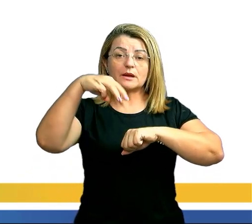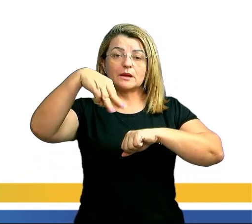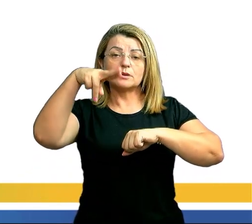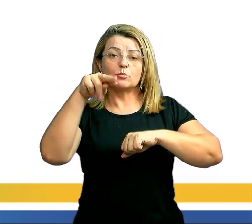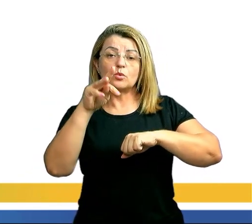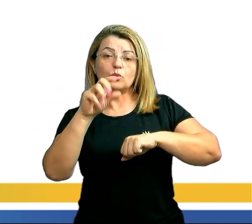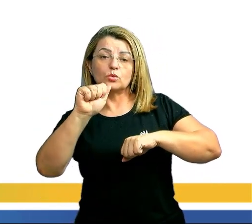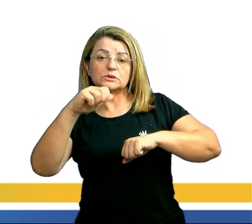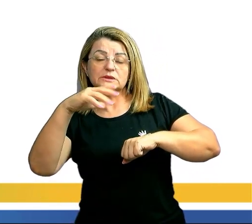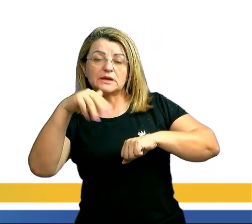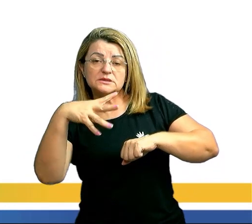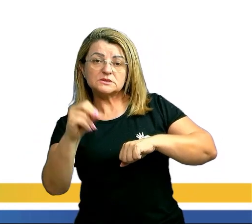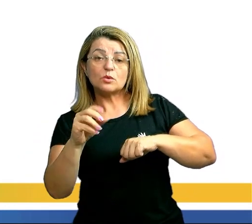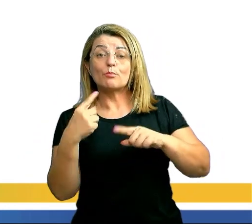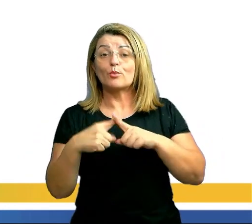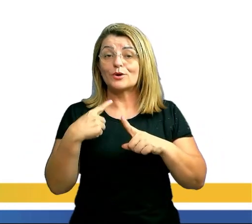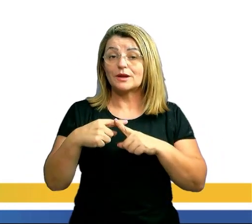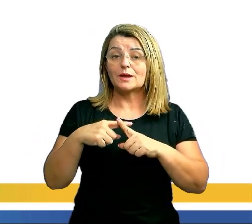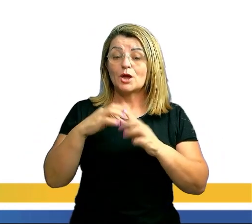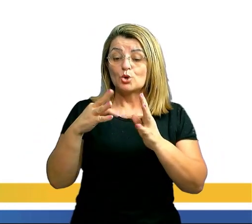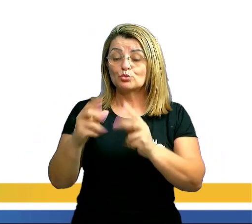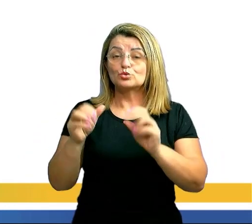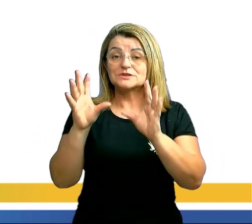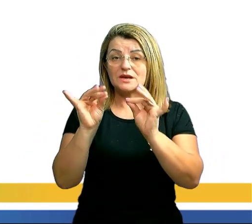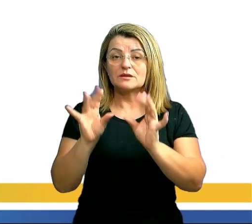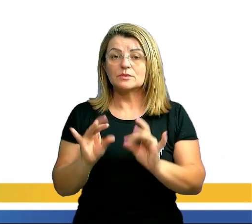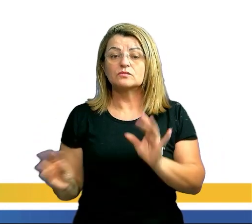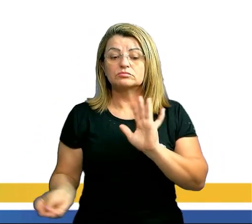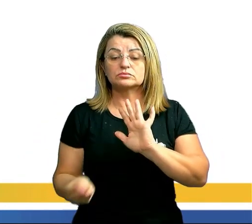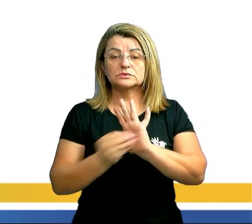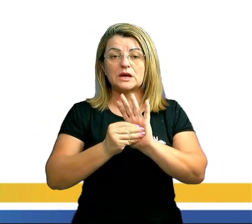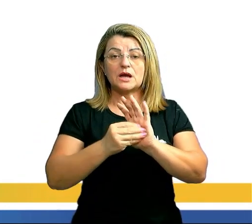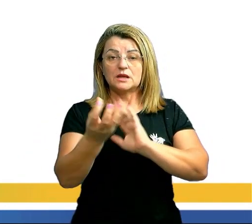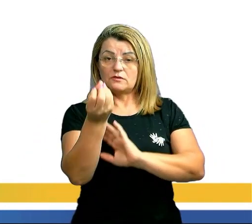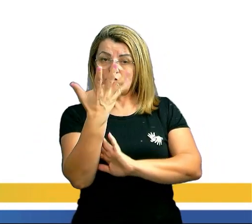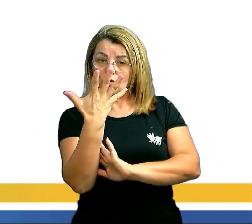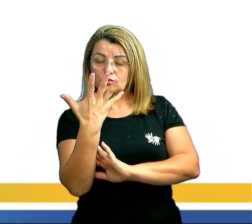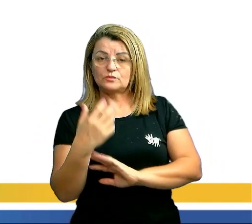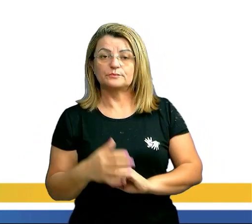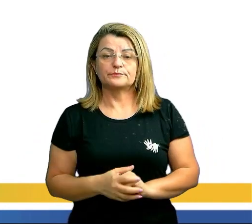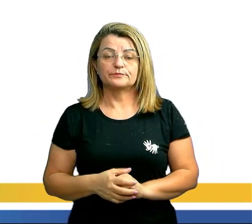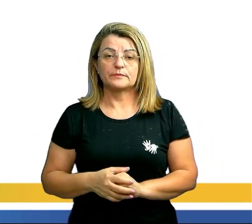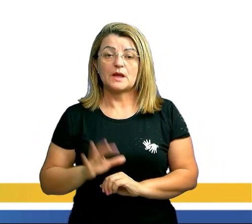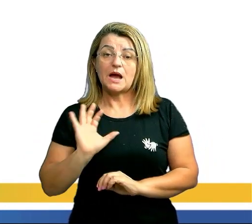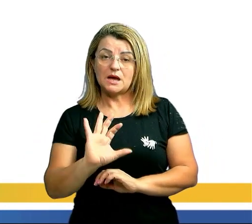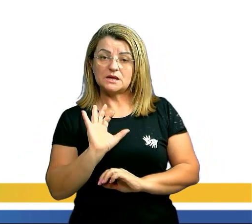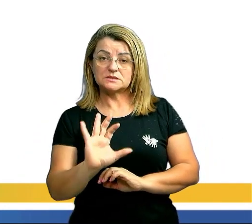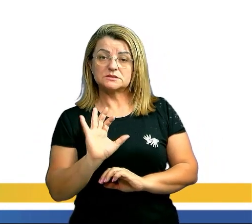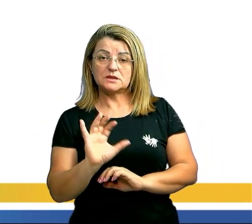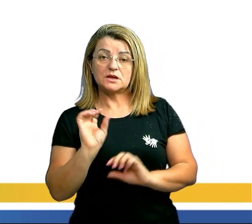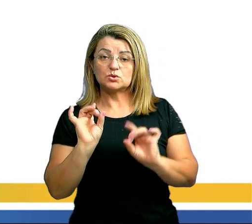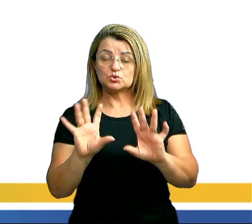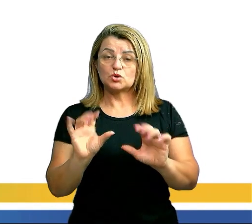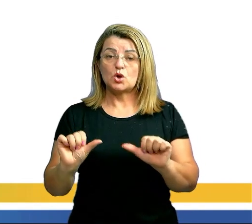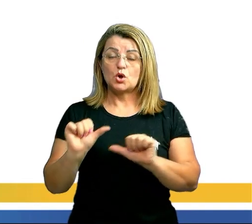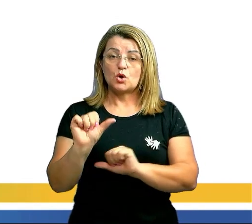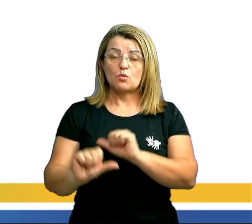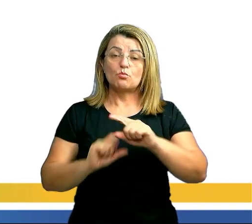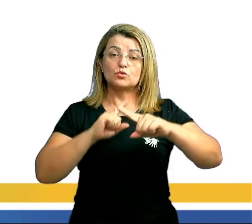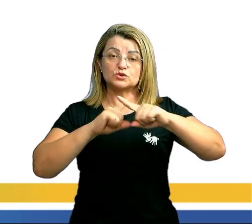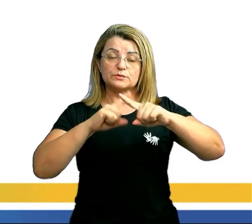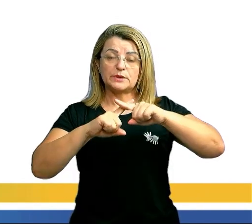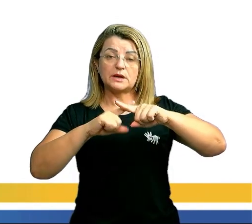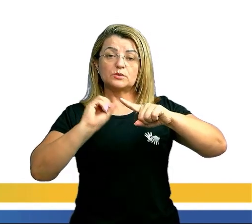farão parte da foto. Logo, há ordem que faz a diferença. Com base nisso, é só multiplicar de forma